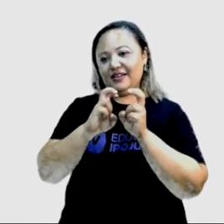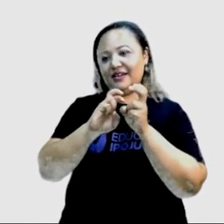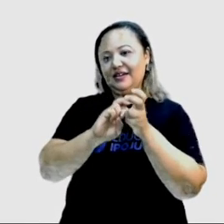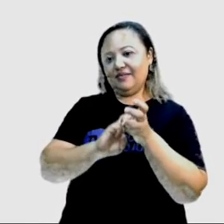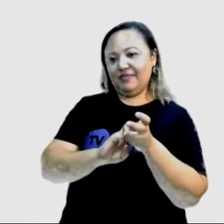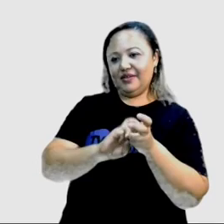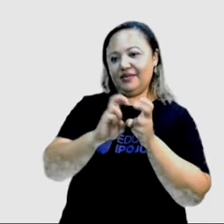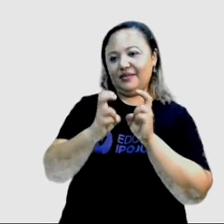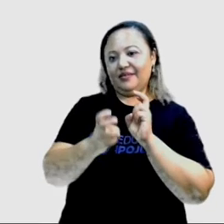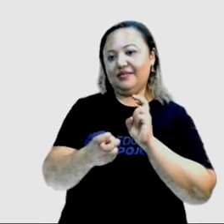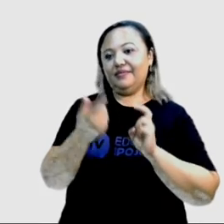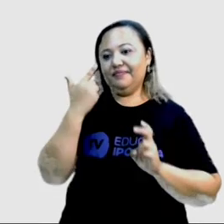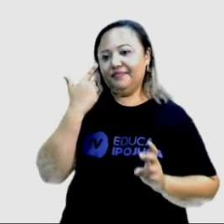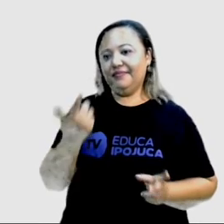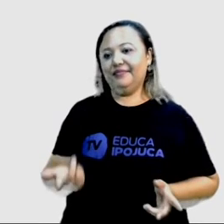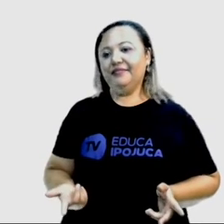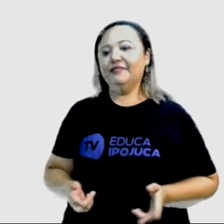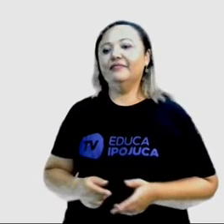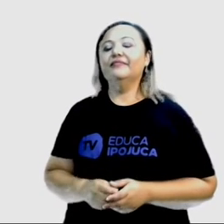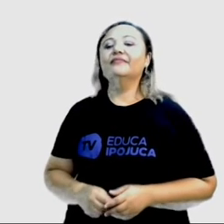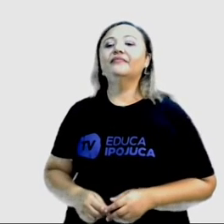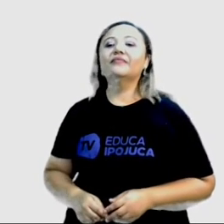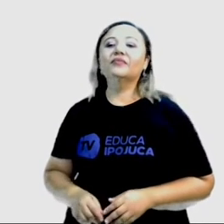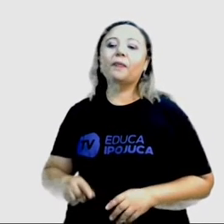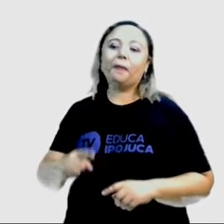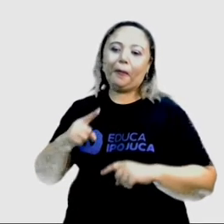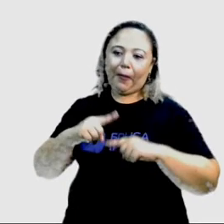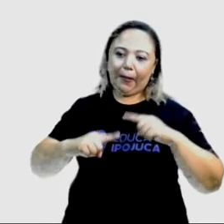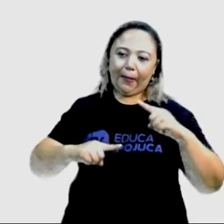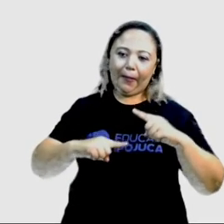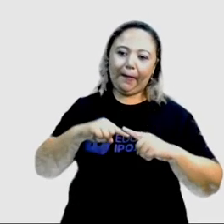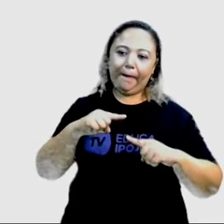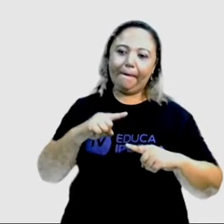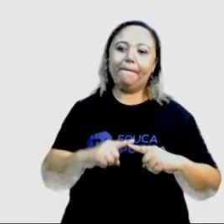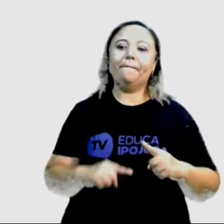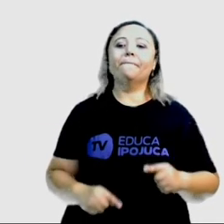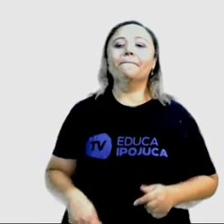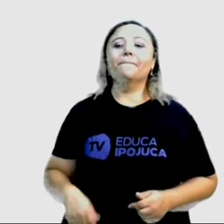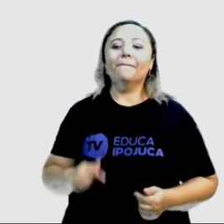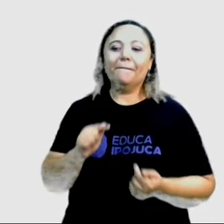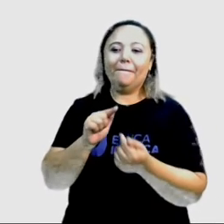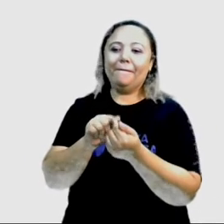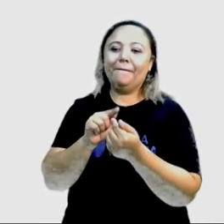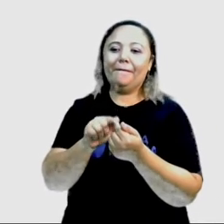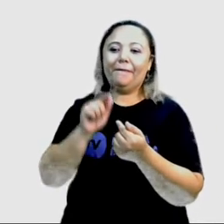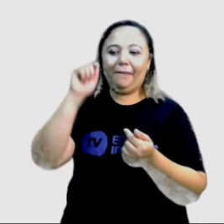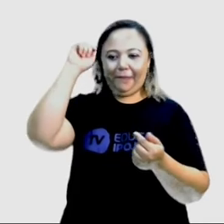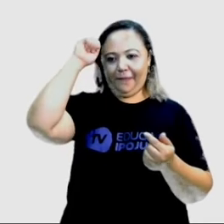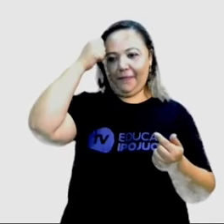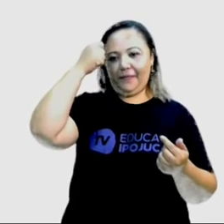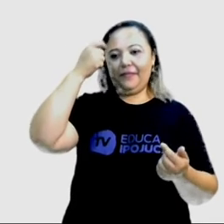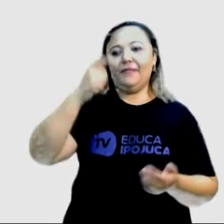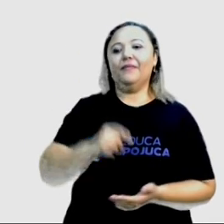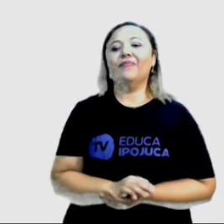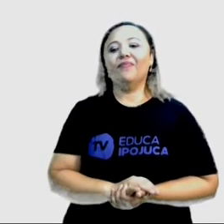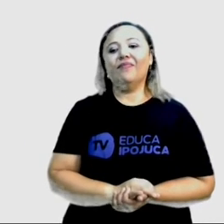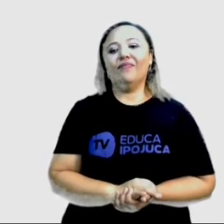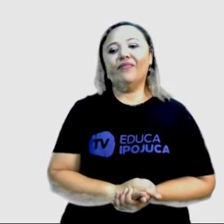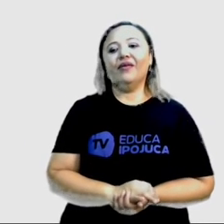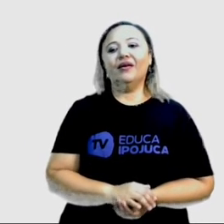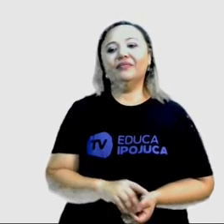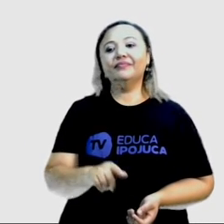capoeira, tá? Então, são instrumentos de origem africana e que está,